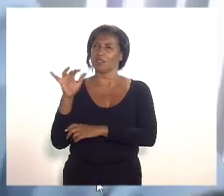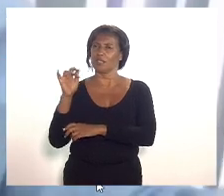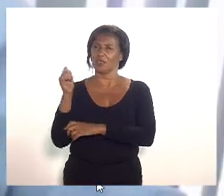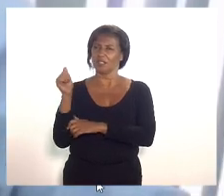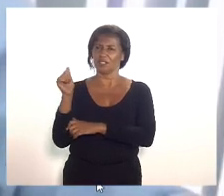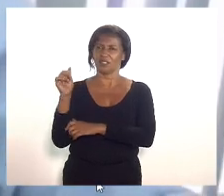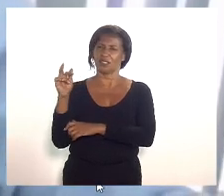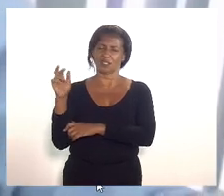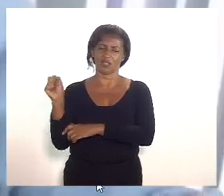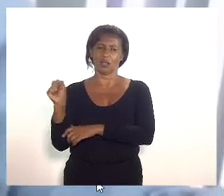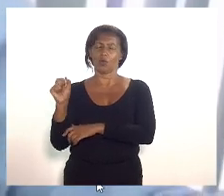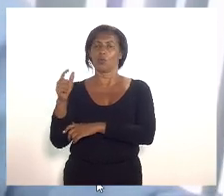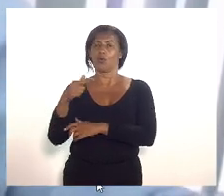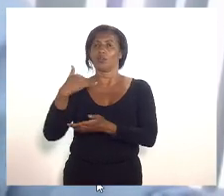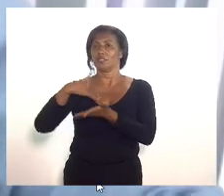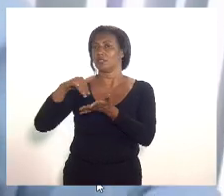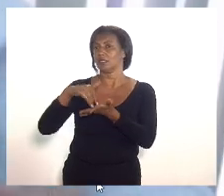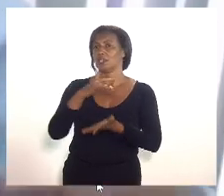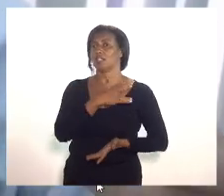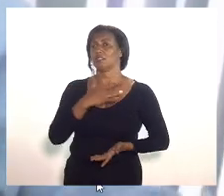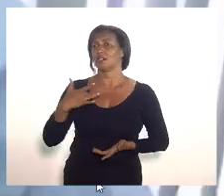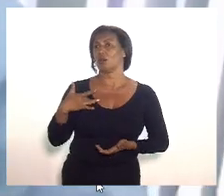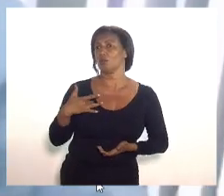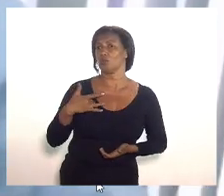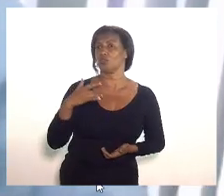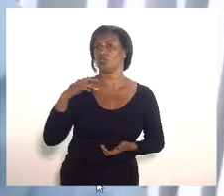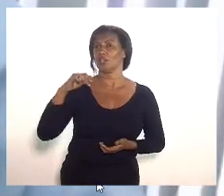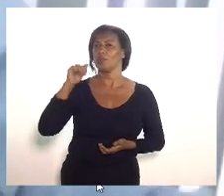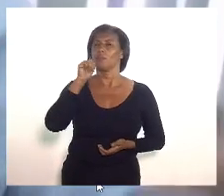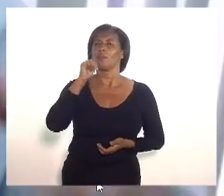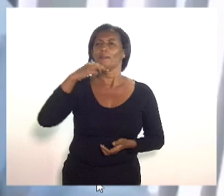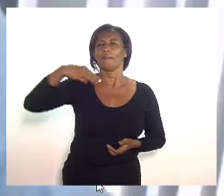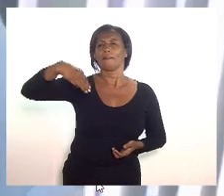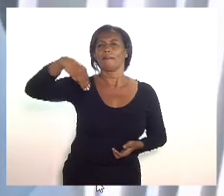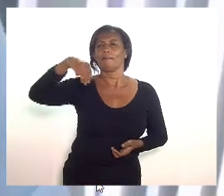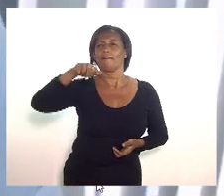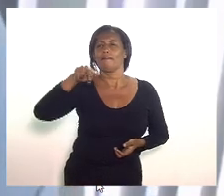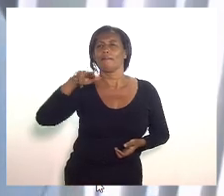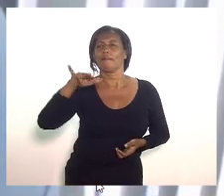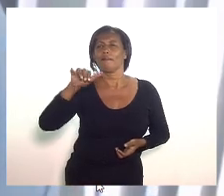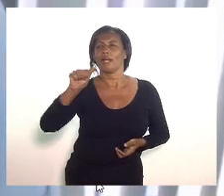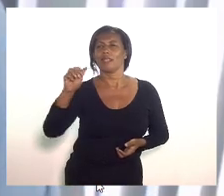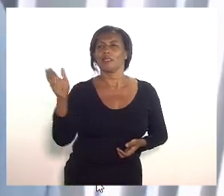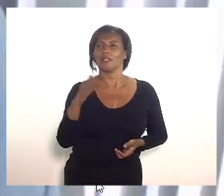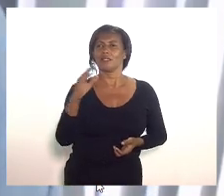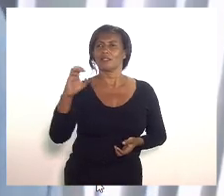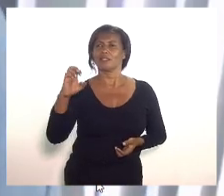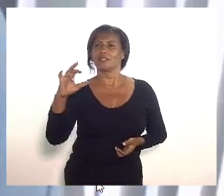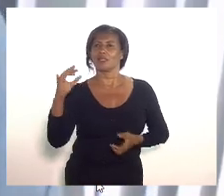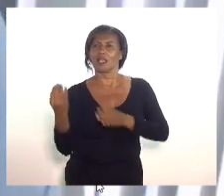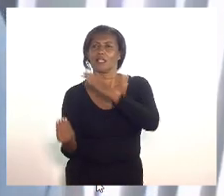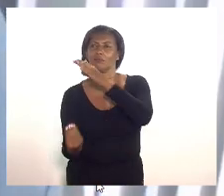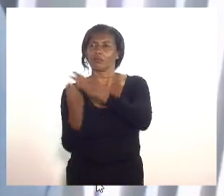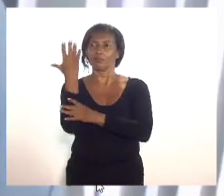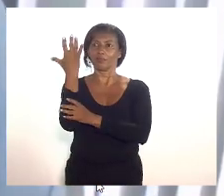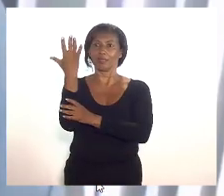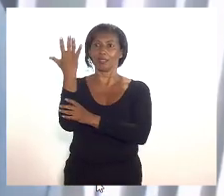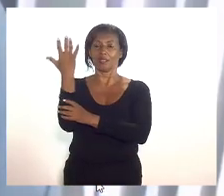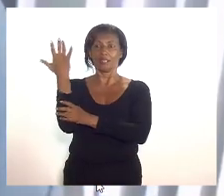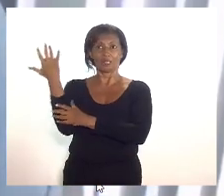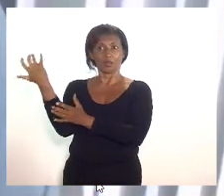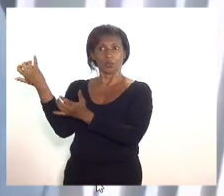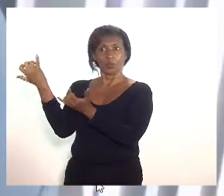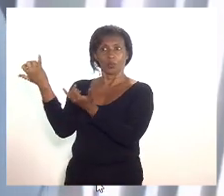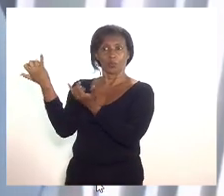ainda ela ainda era Felipe você conhece muito bem ainda era Maria Célia ainda não era o Rodrigo Oliveira quando surgiram as primeiras notícias do